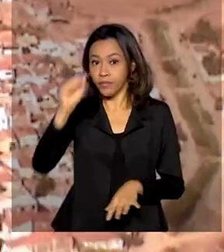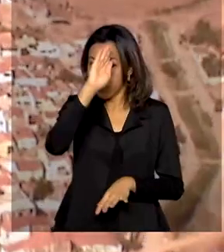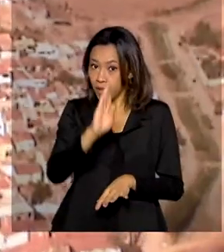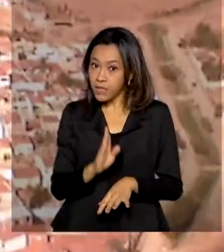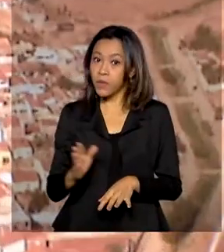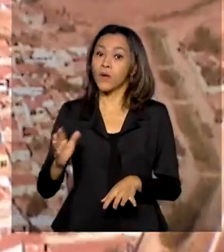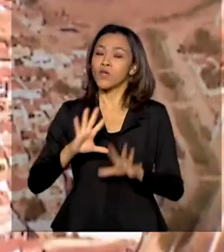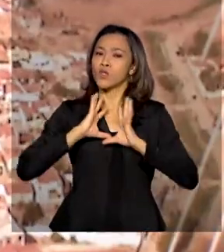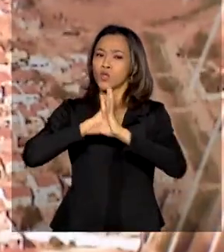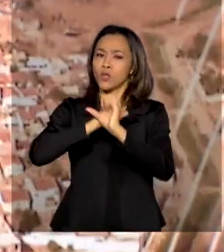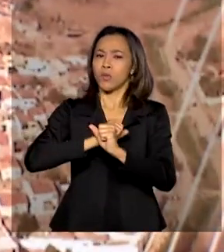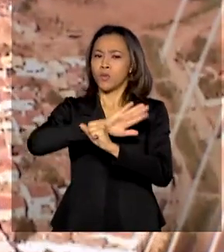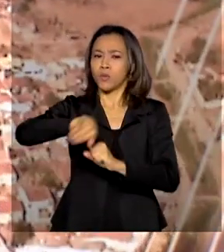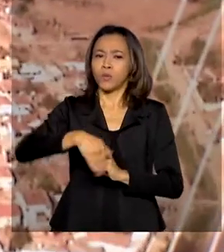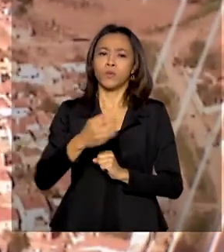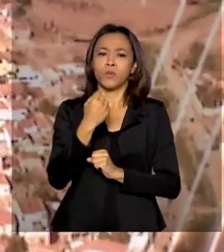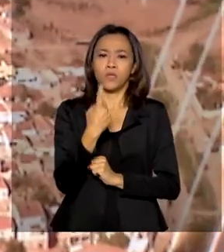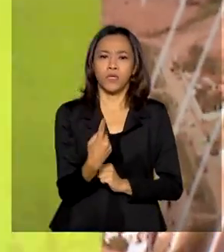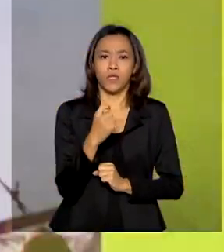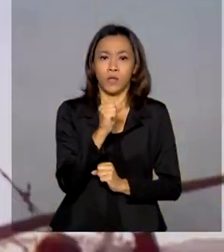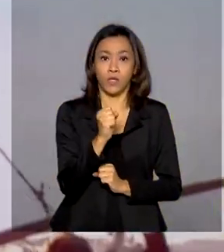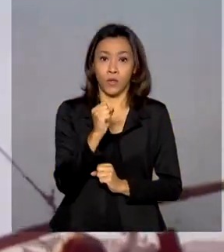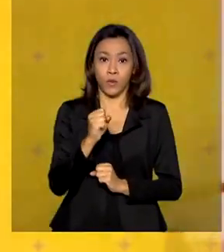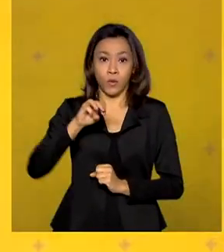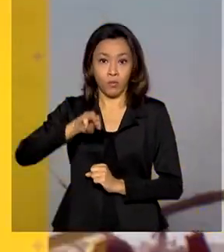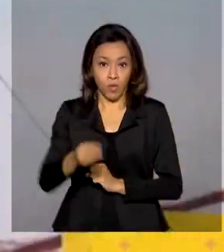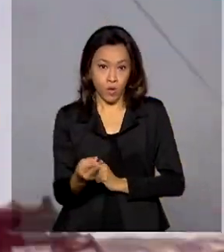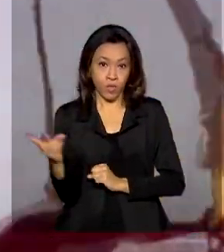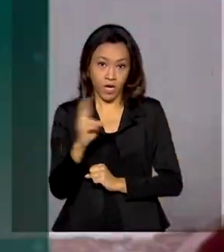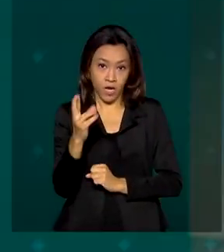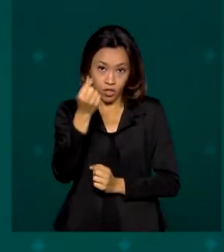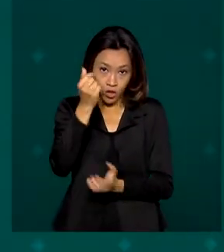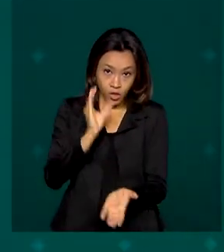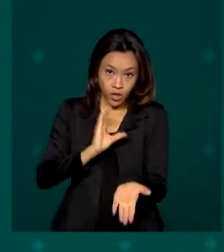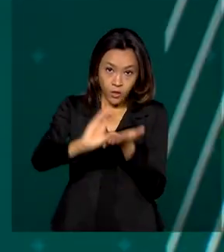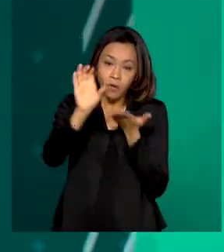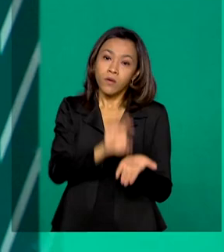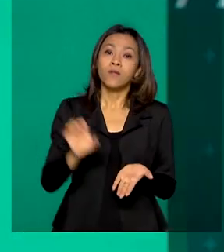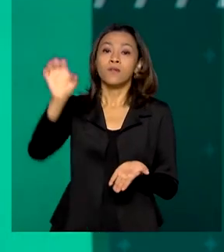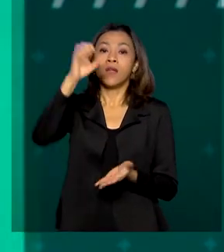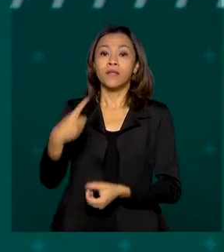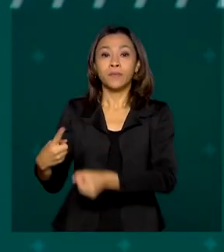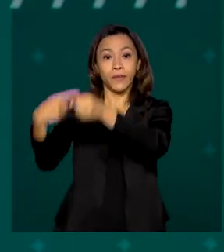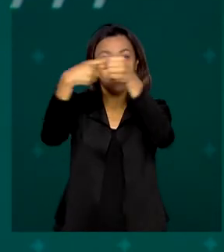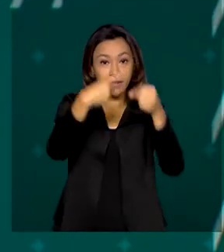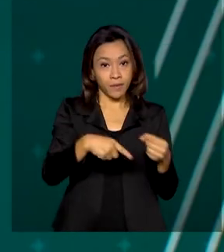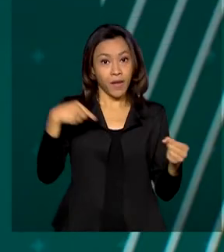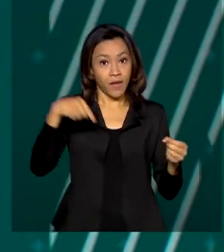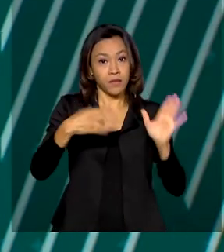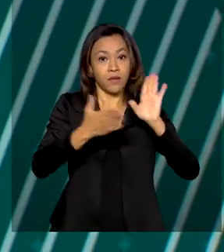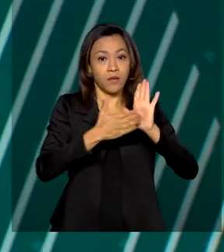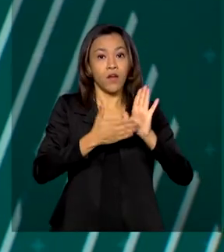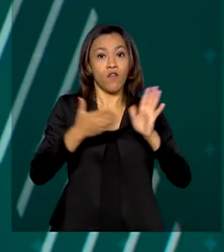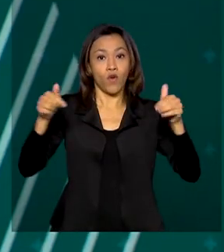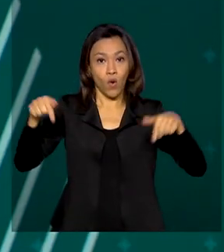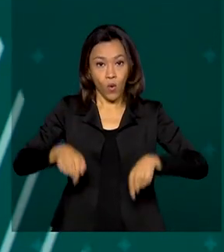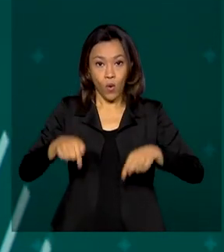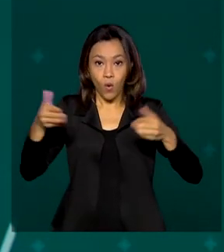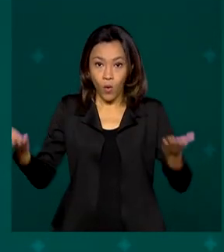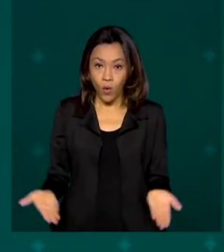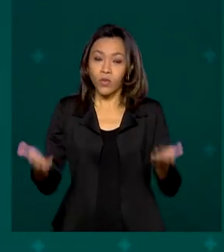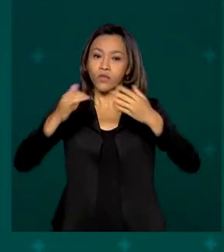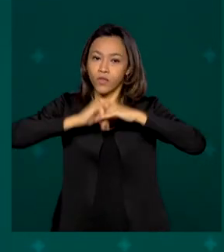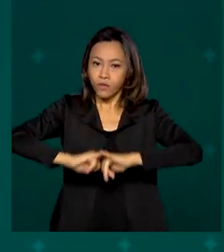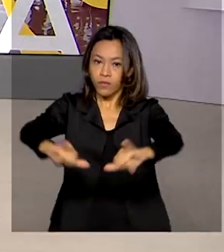serão liberados R 188 milhões para estados e municípios. A medida foi publicada hoje no Diário